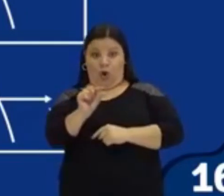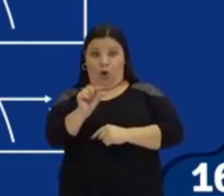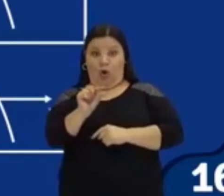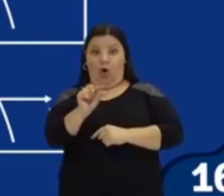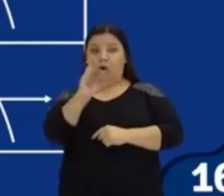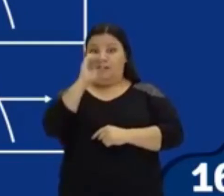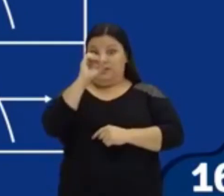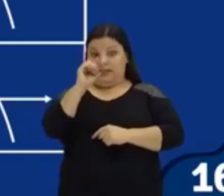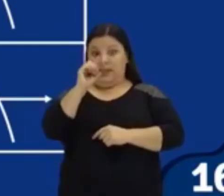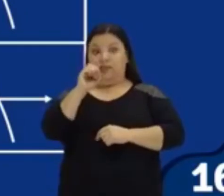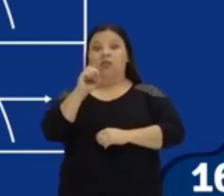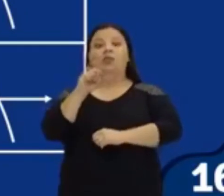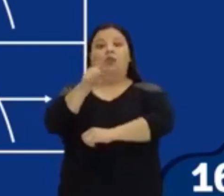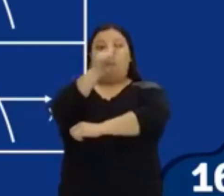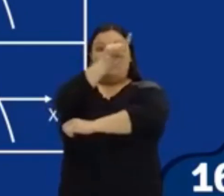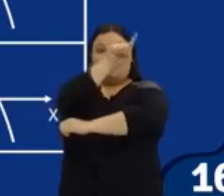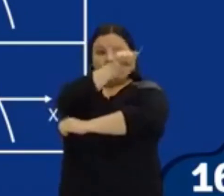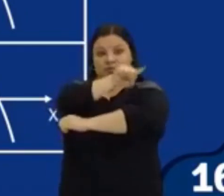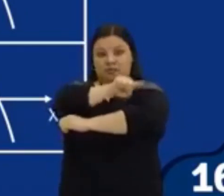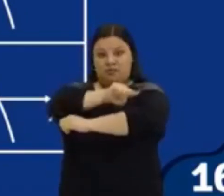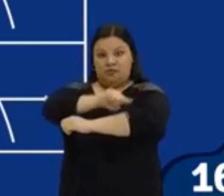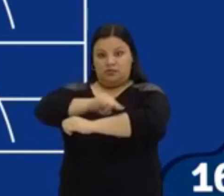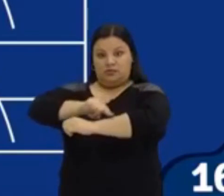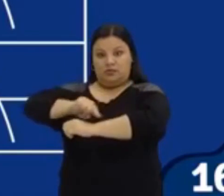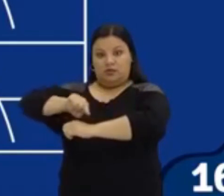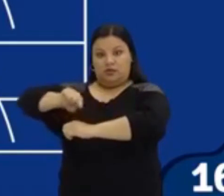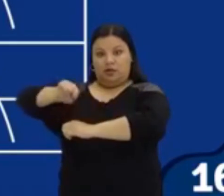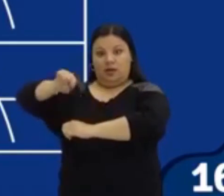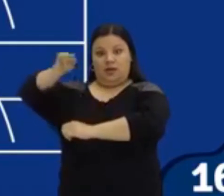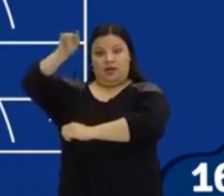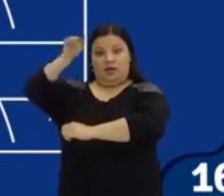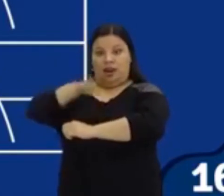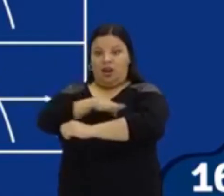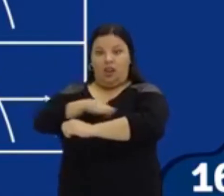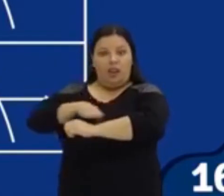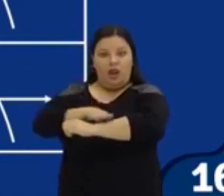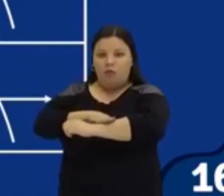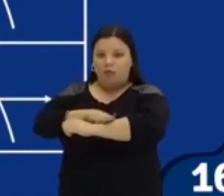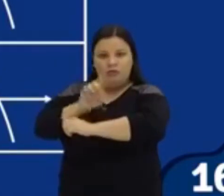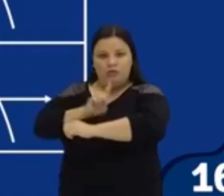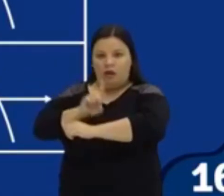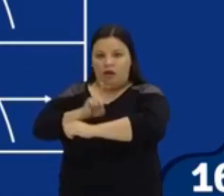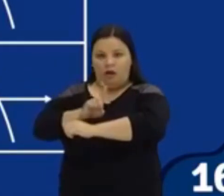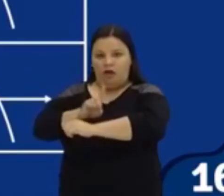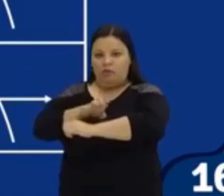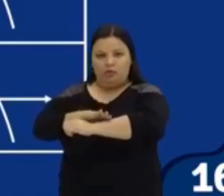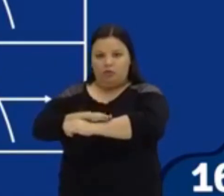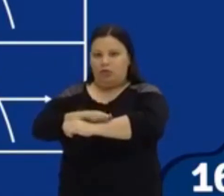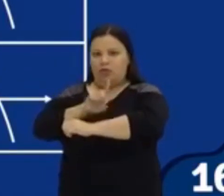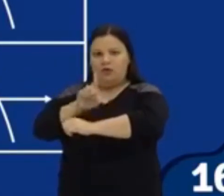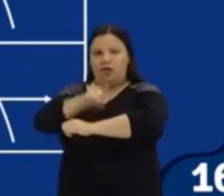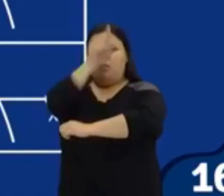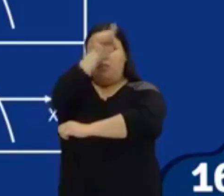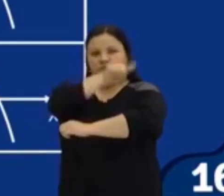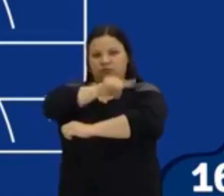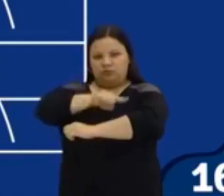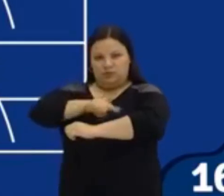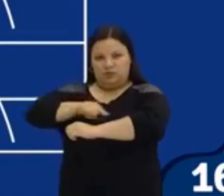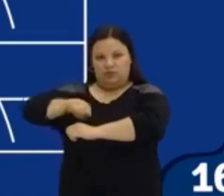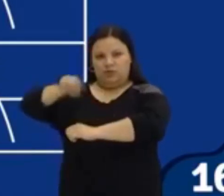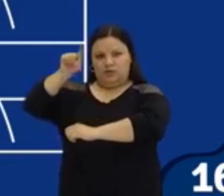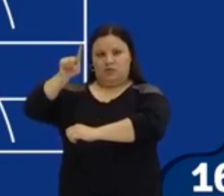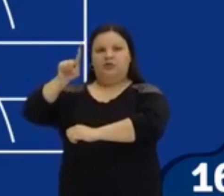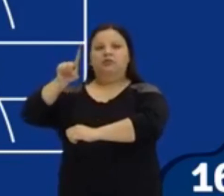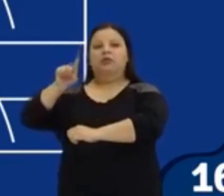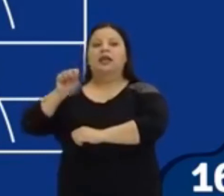real então ela não toca no eixo do x se o valor do delta que você calculou pela forma de báscara der um valor